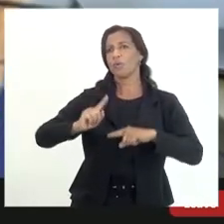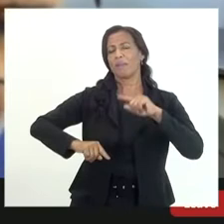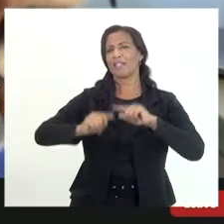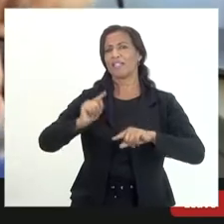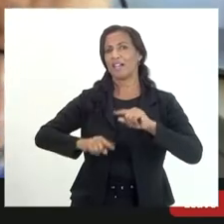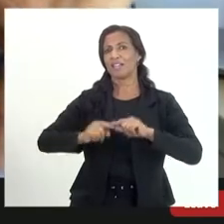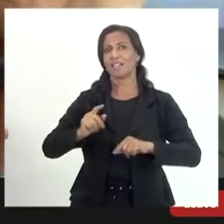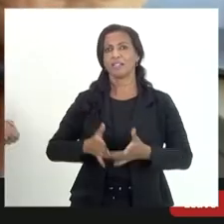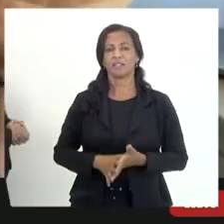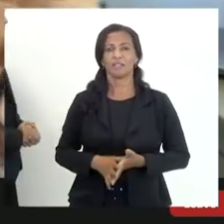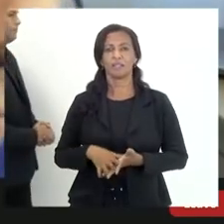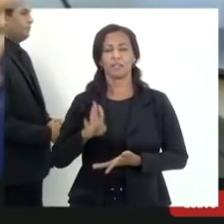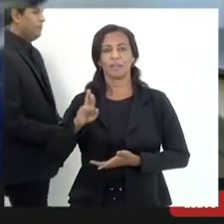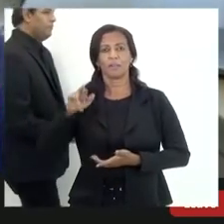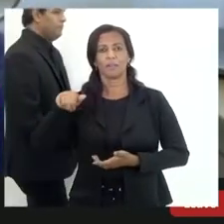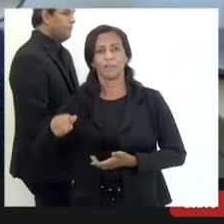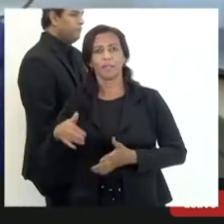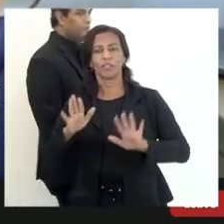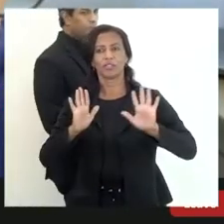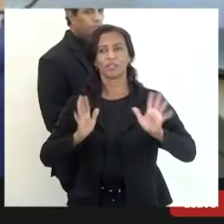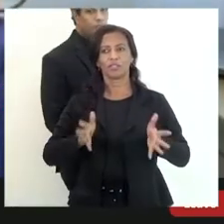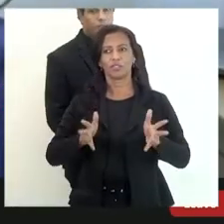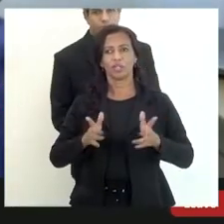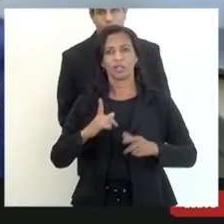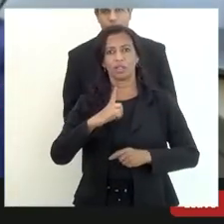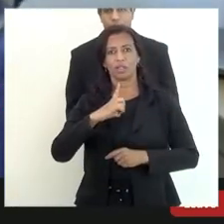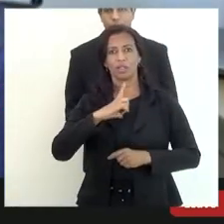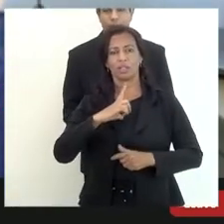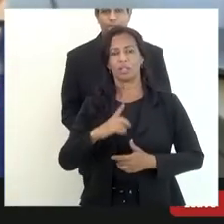bem de ativo fixo